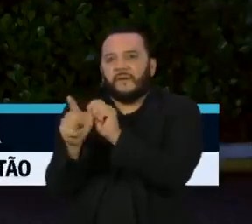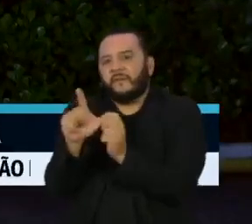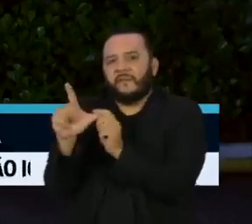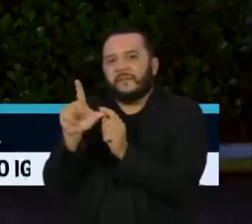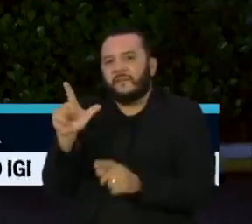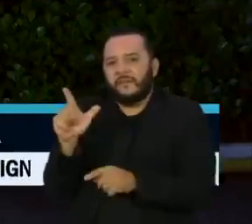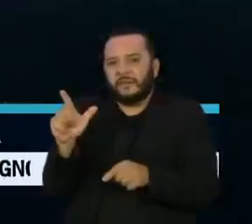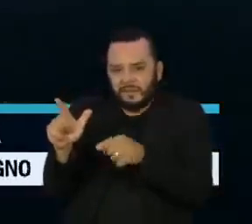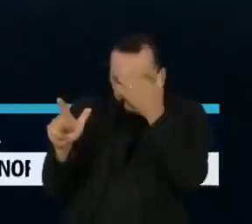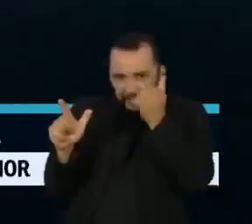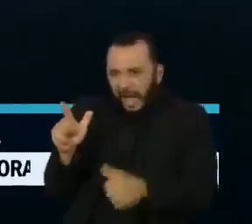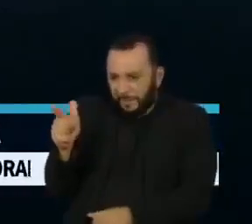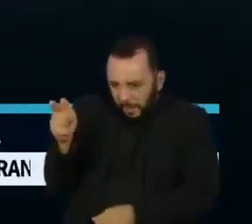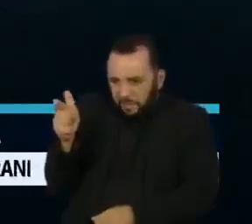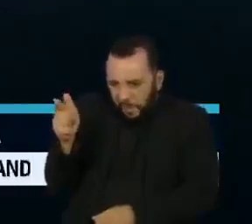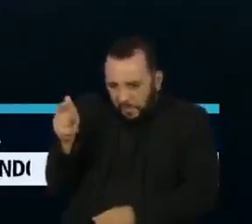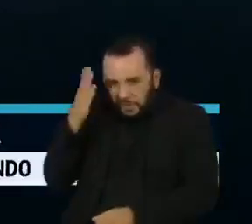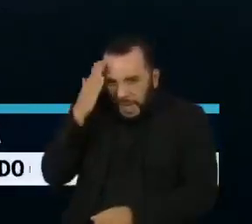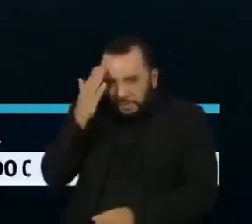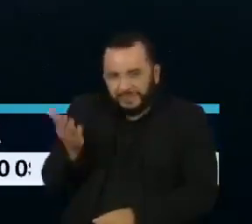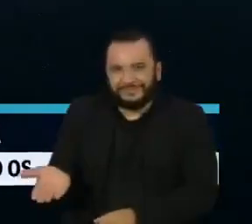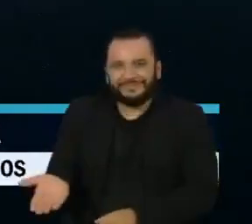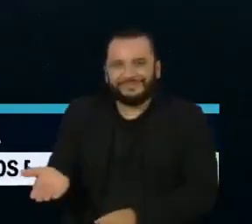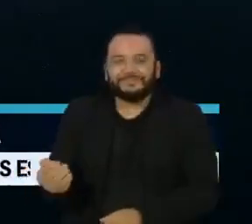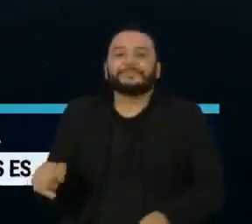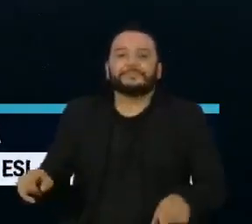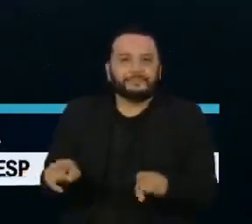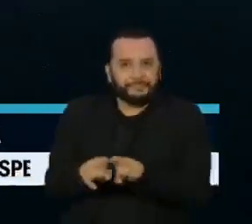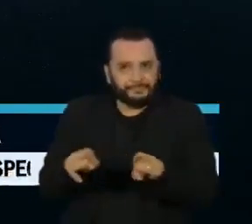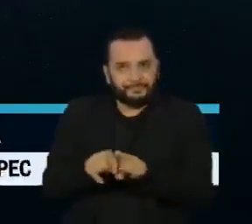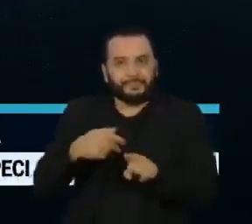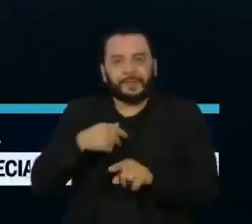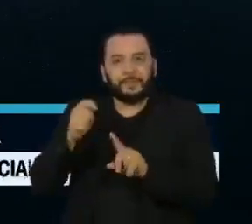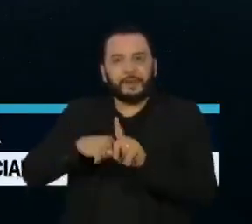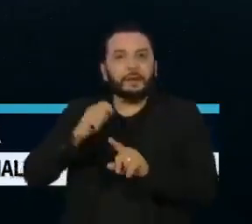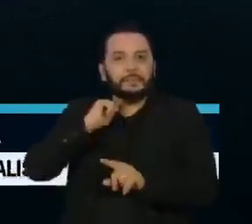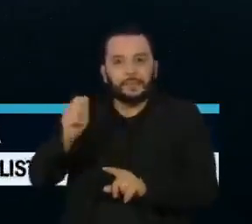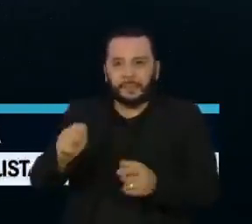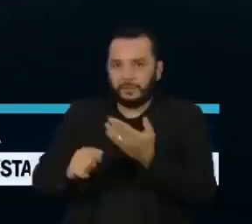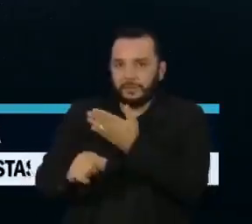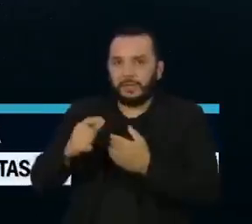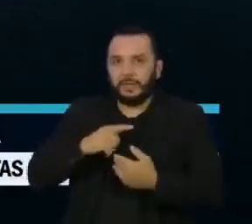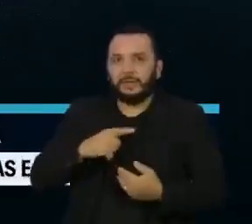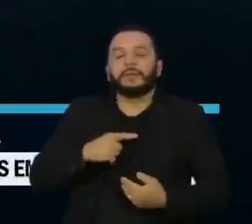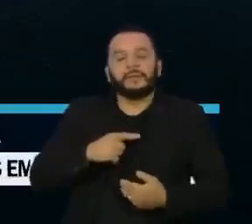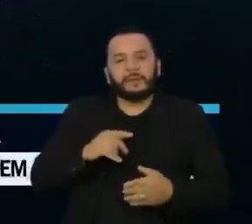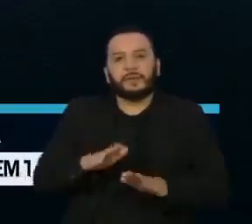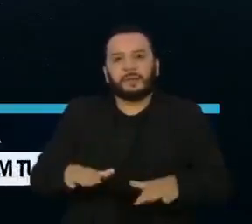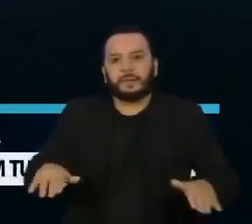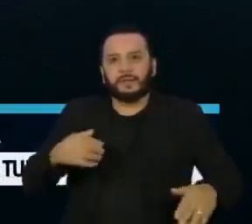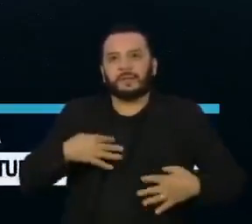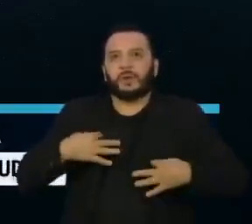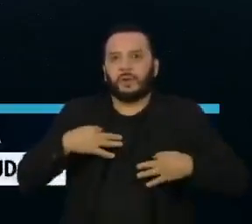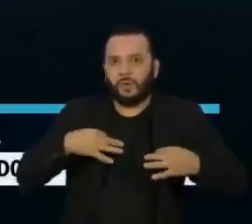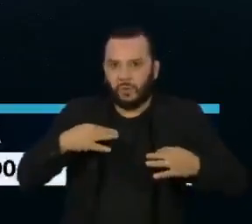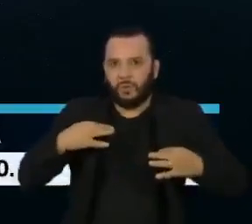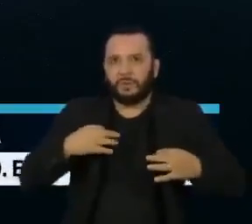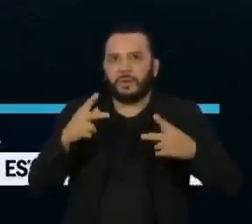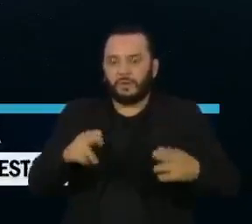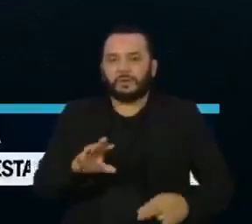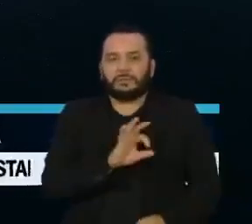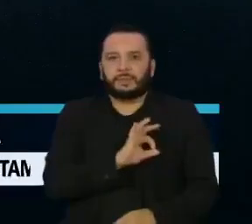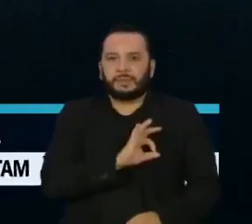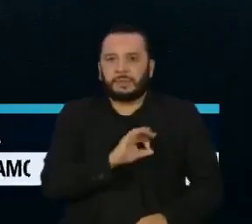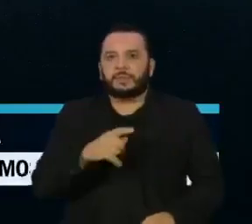se ela sabia atirar. Em abril deste ano, durante uma visita a Manaus, Bolsonaro pegou no colo uma criança vestida como se fosse um policial